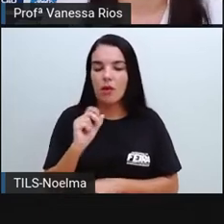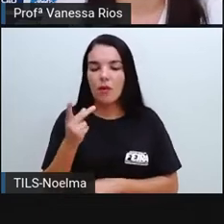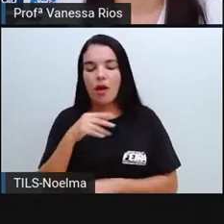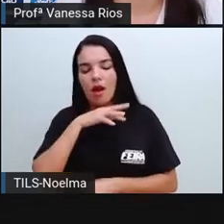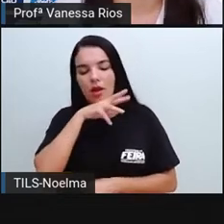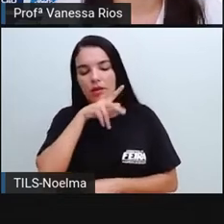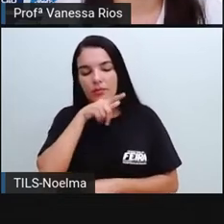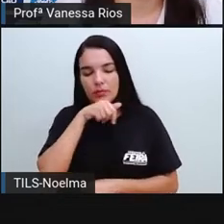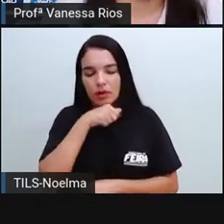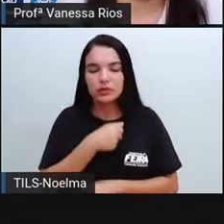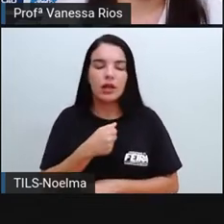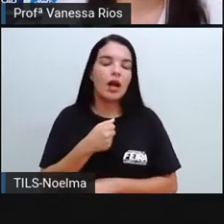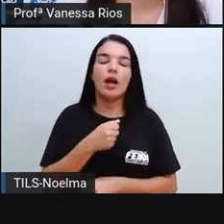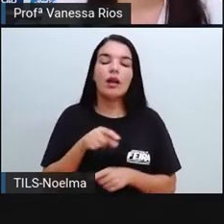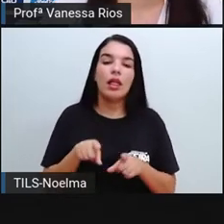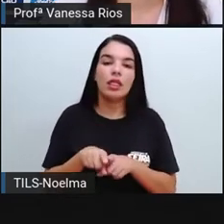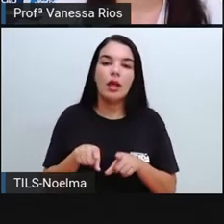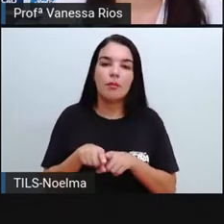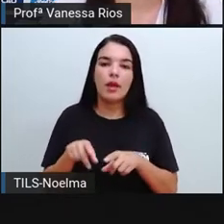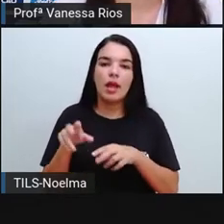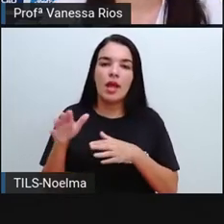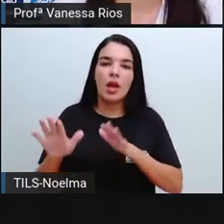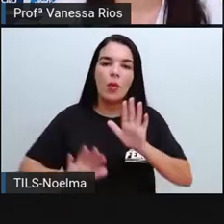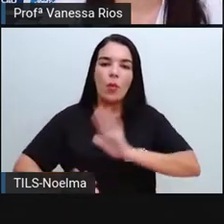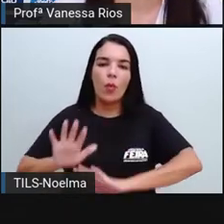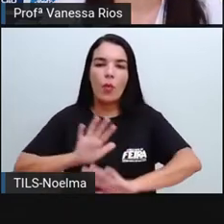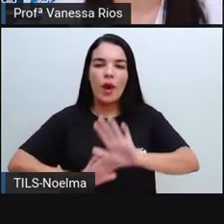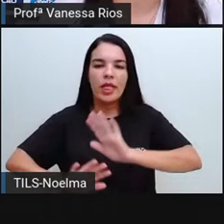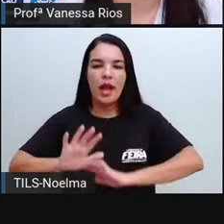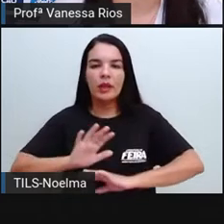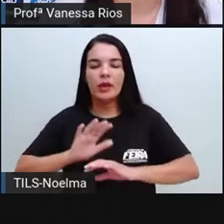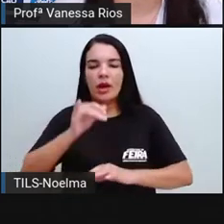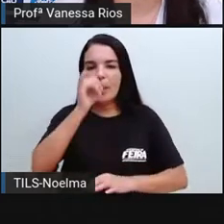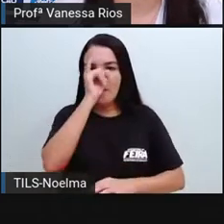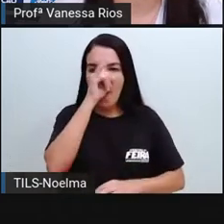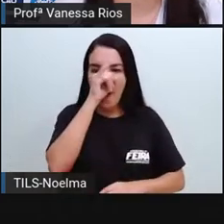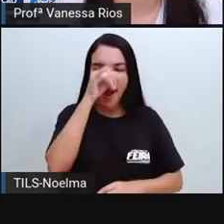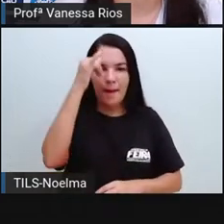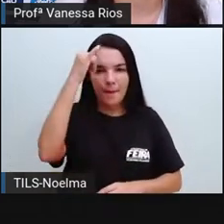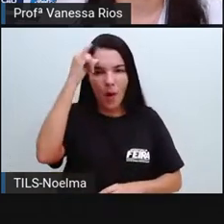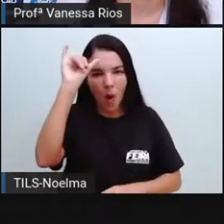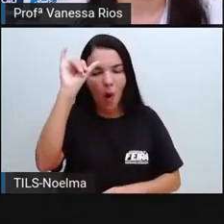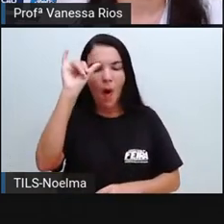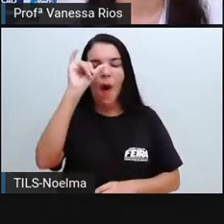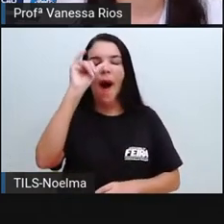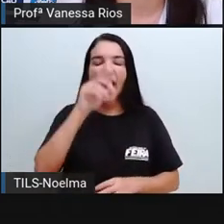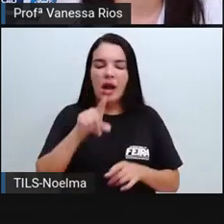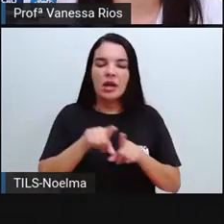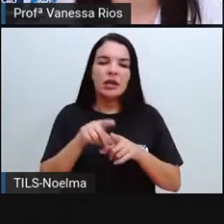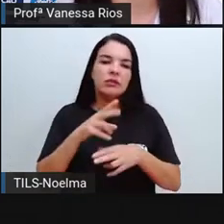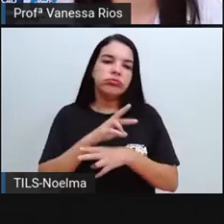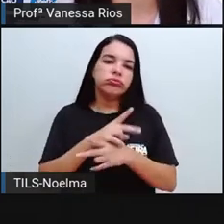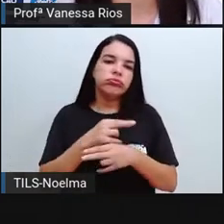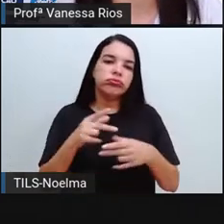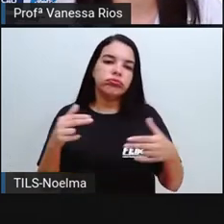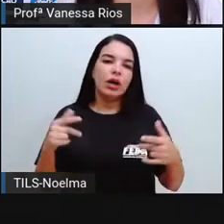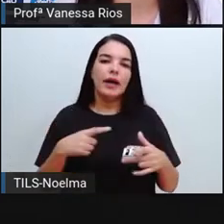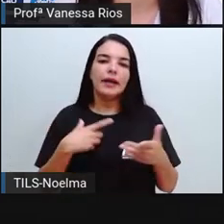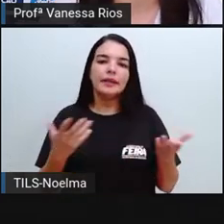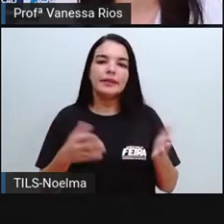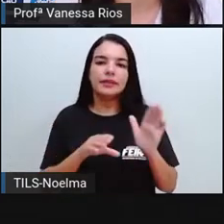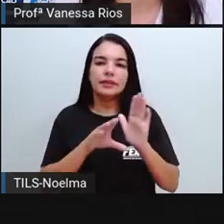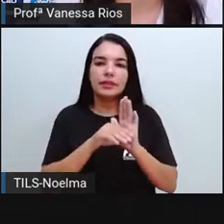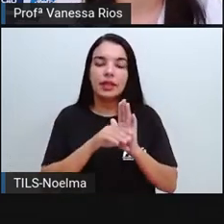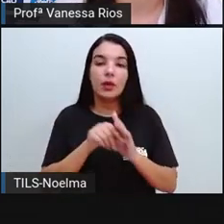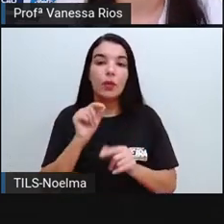lavoura, agrografia. Mas aí em continuidade a isso, relacionando ao tema desta aula, a PRO traz agora a definição